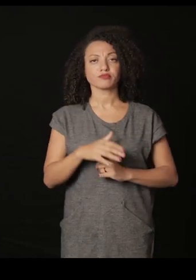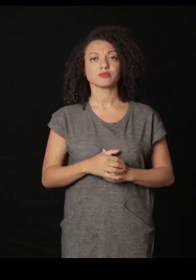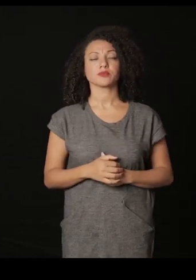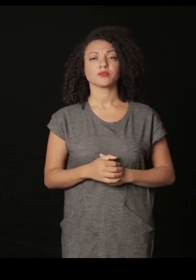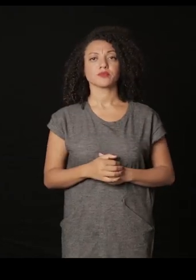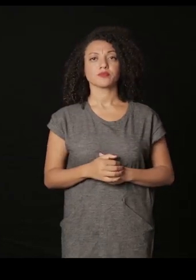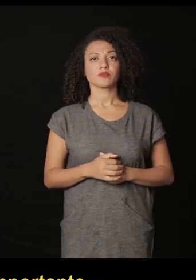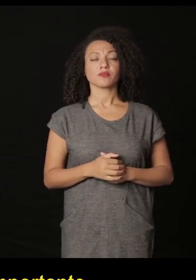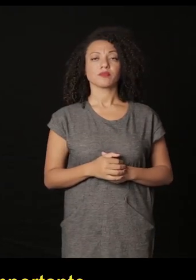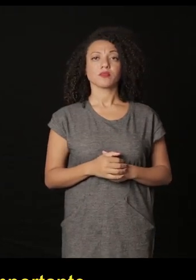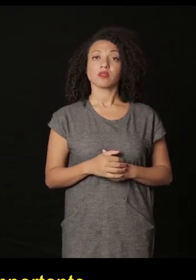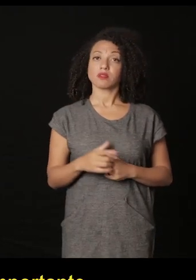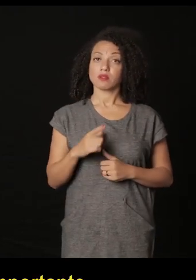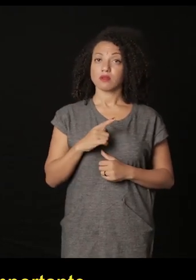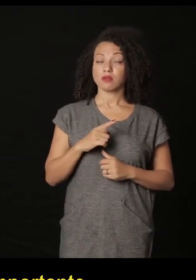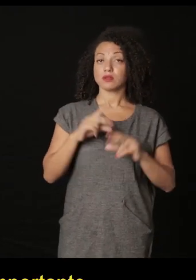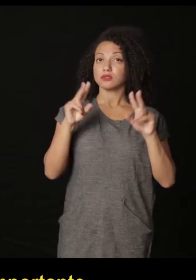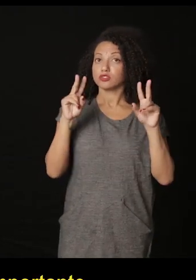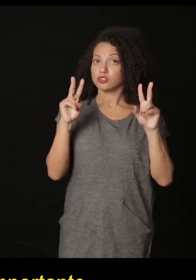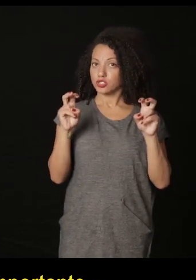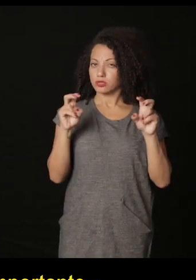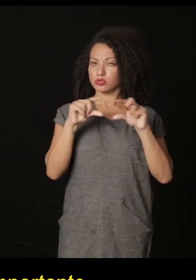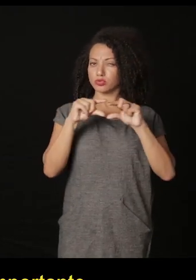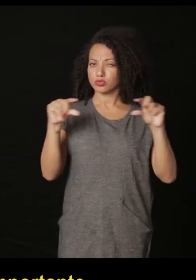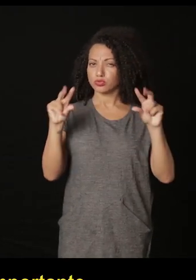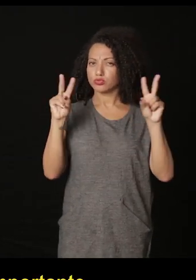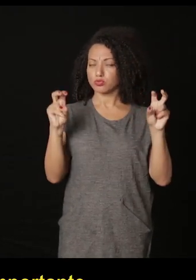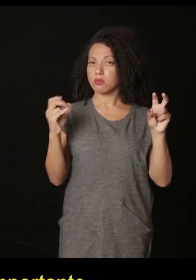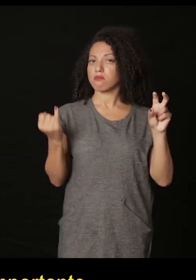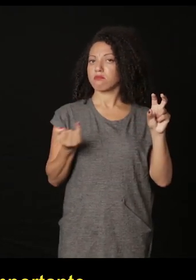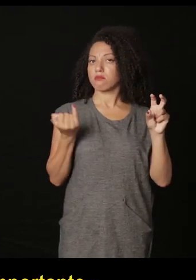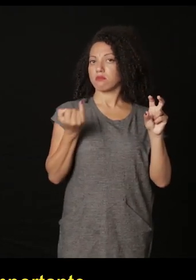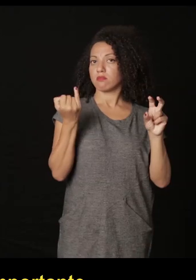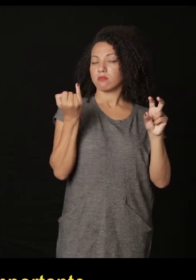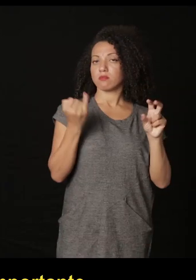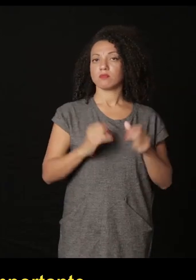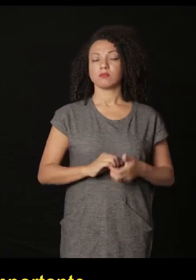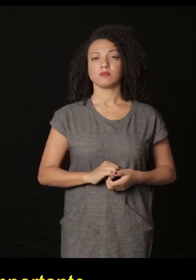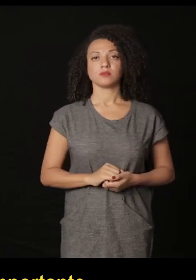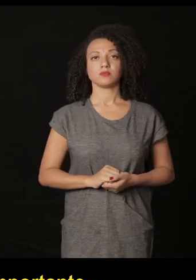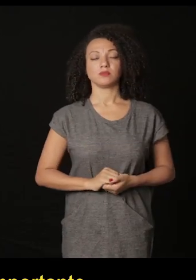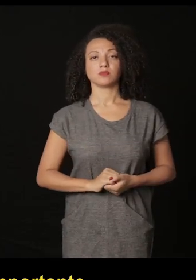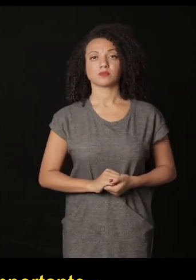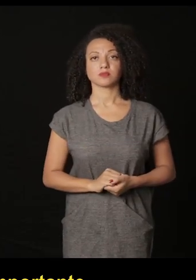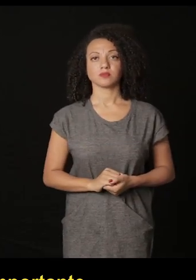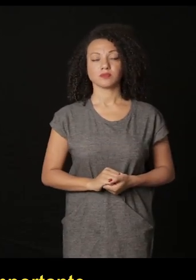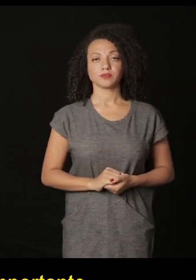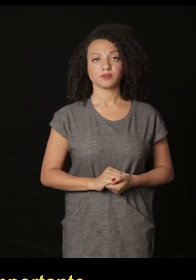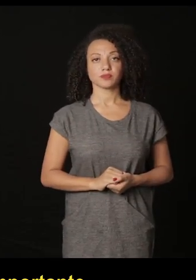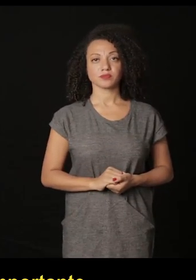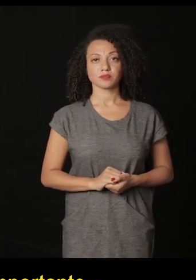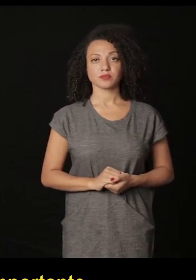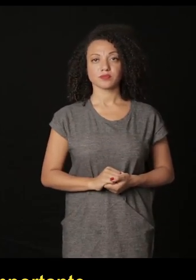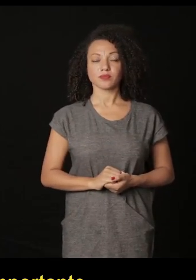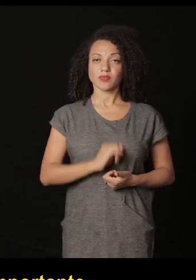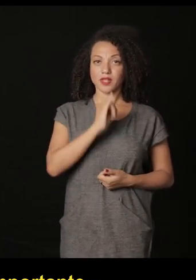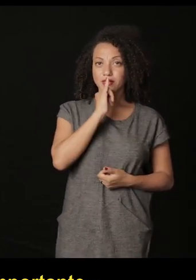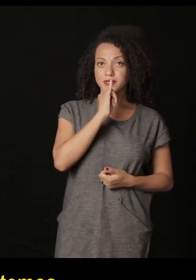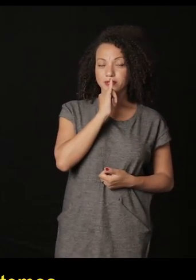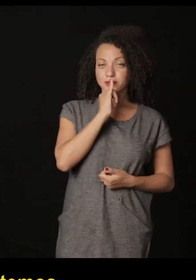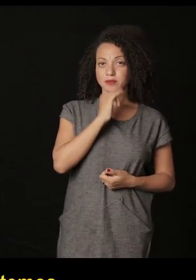e assim os títulos são muito importantes como